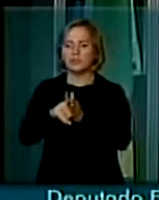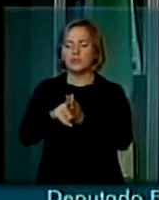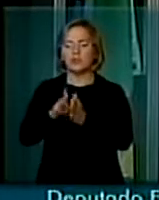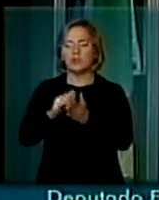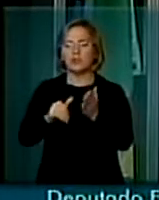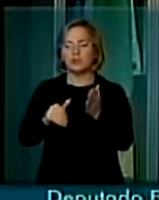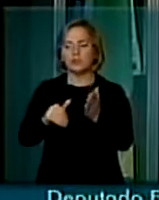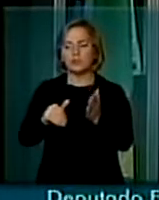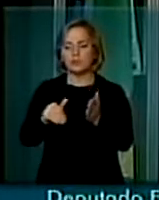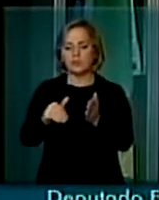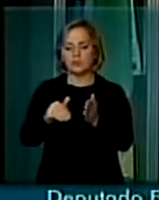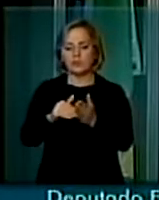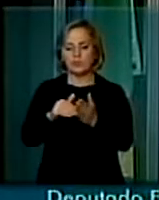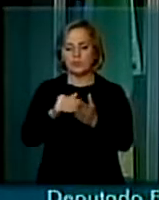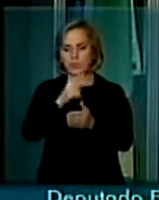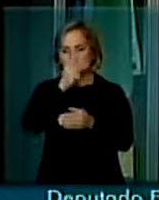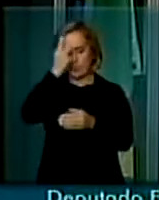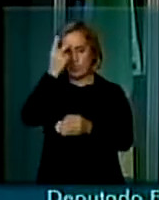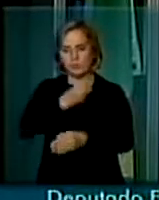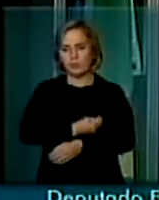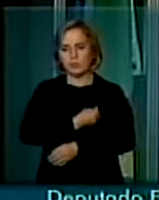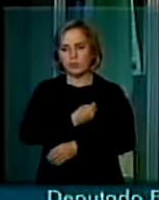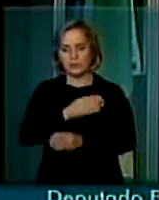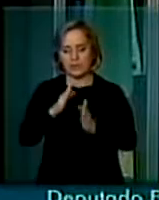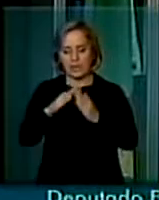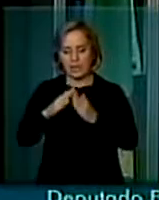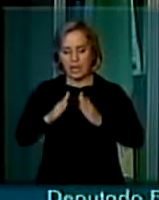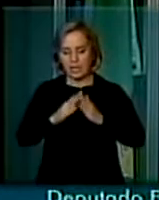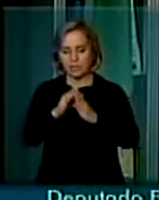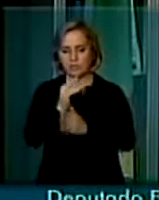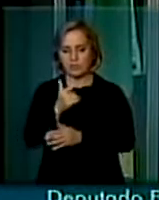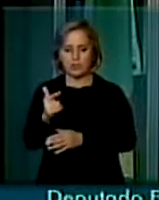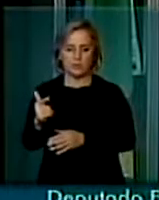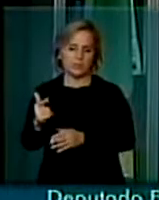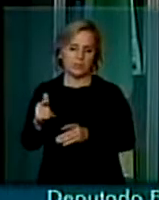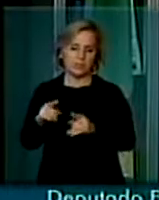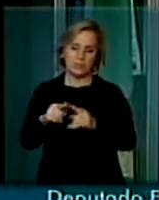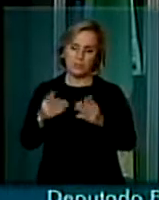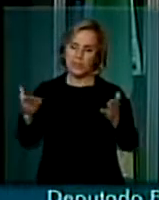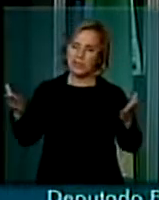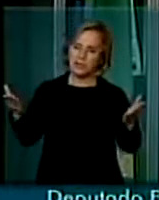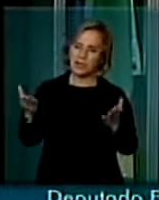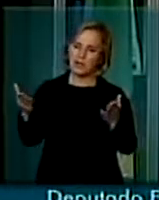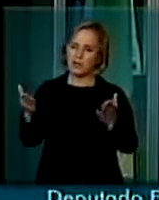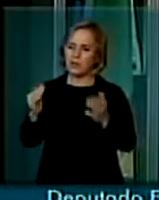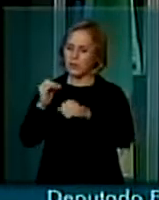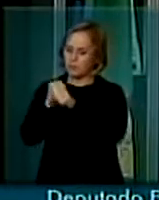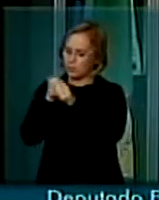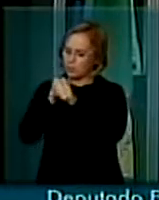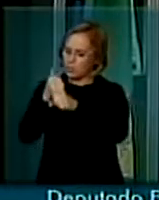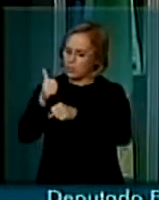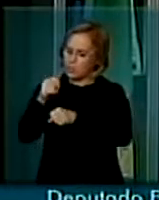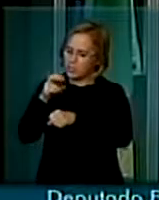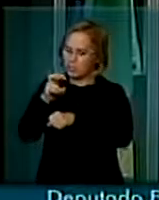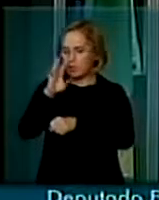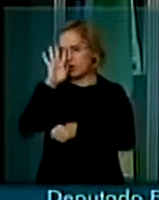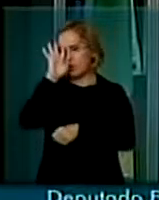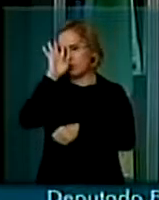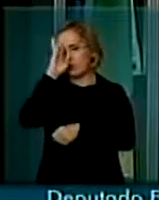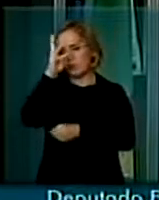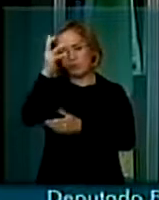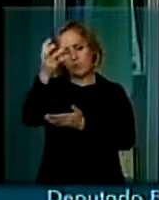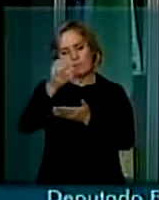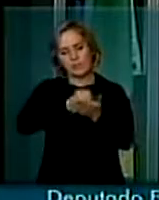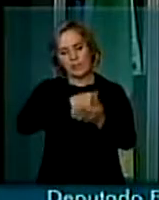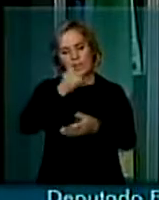produzindo. E, 15 anos depois, o governo Lula resolveu desapropriar esta fazenda. E, segundo aqui